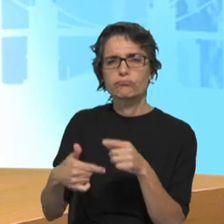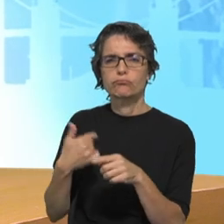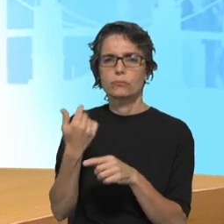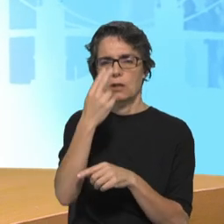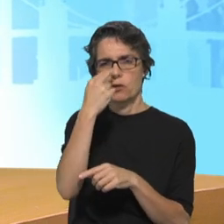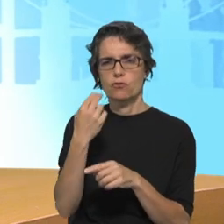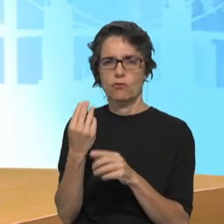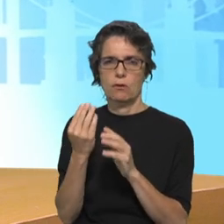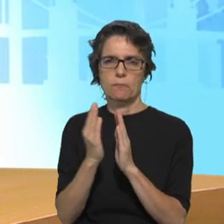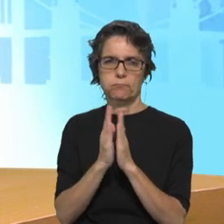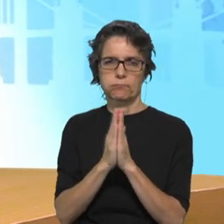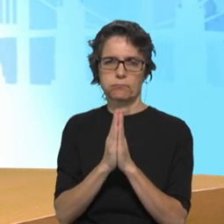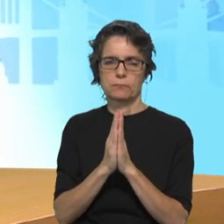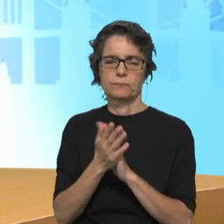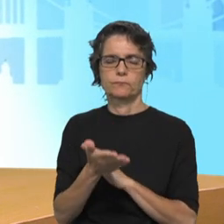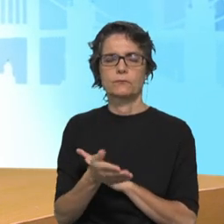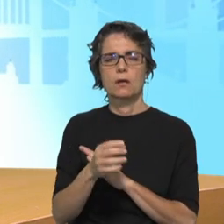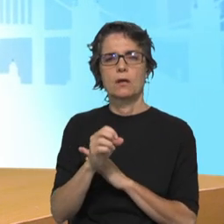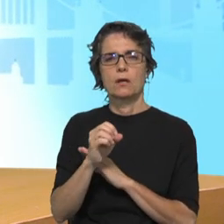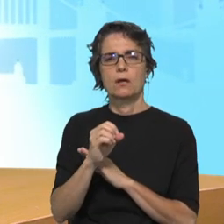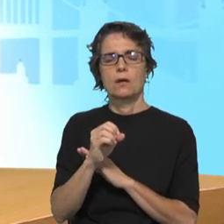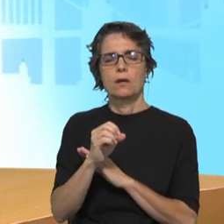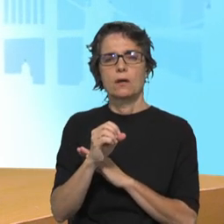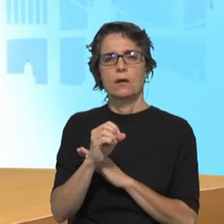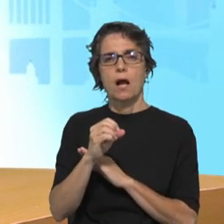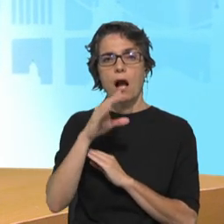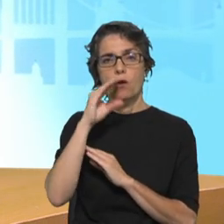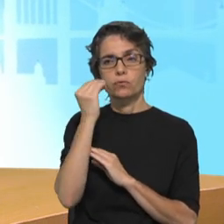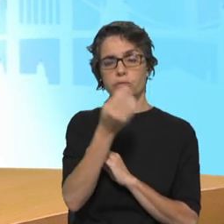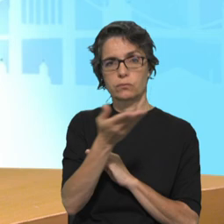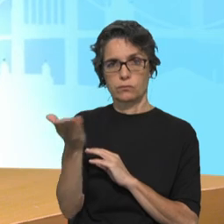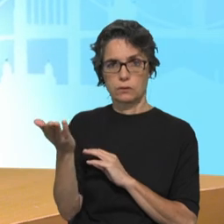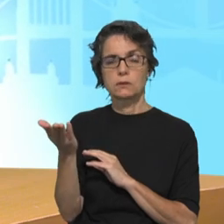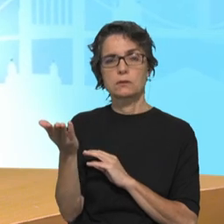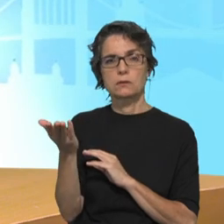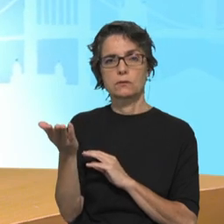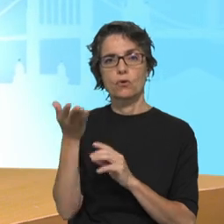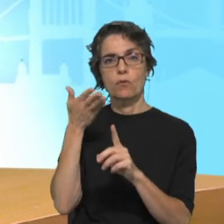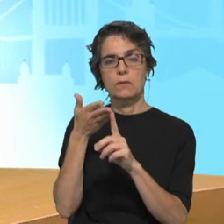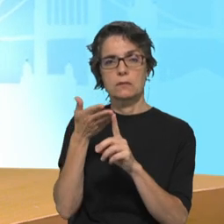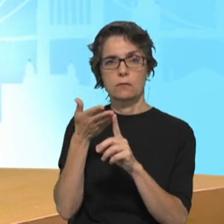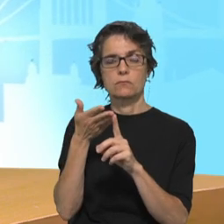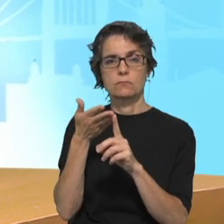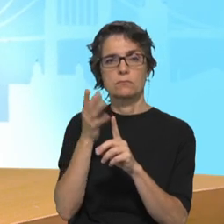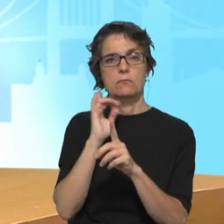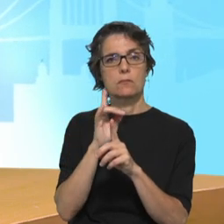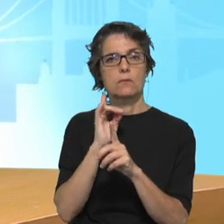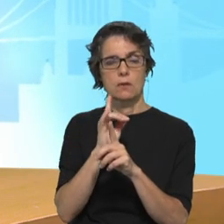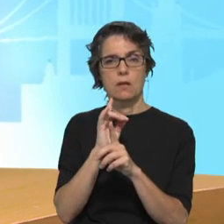Igreja. Os adultos, portanto, têm aqui uma missão indispensável de